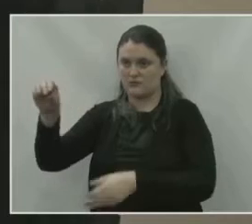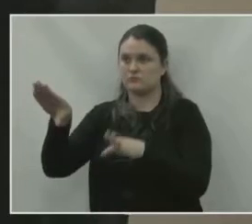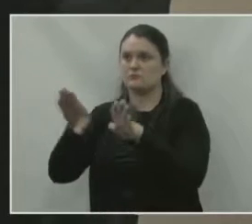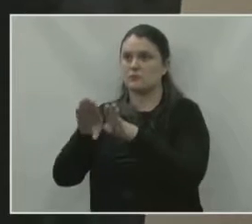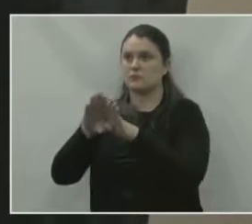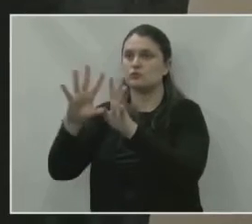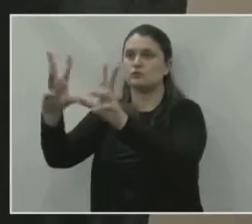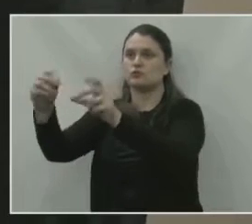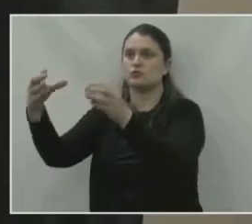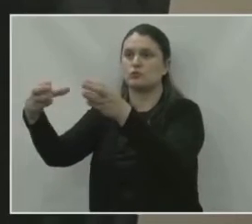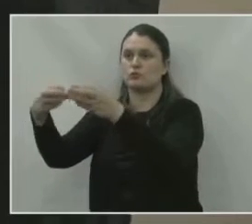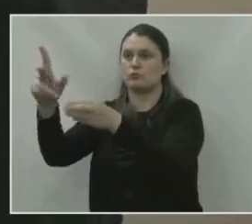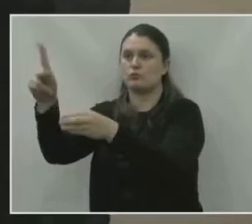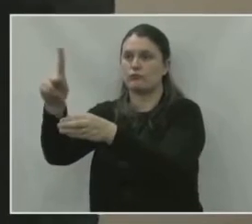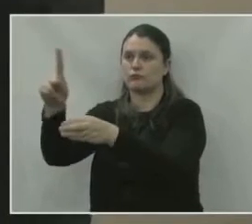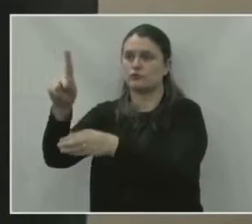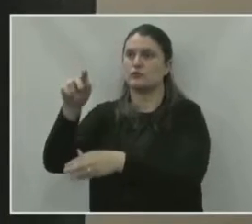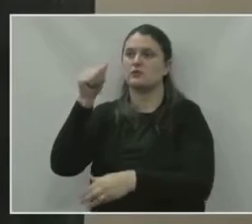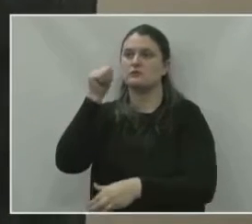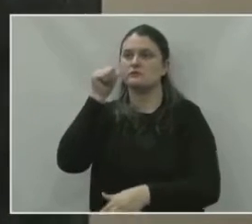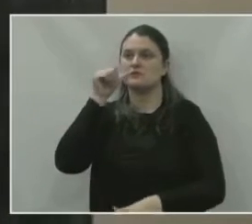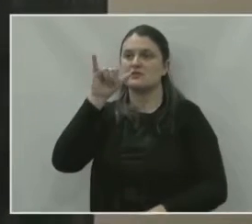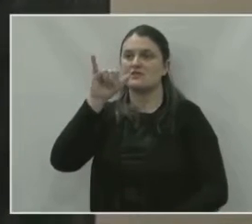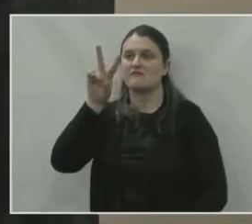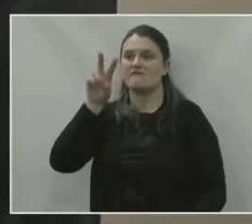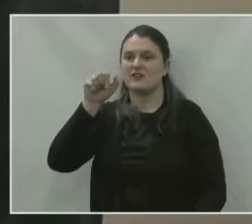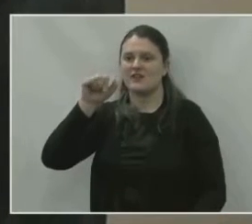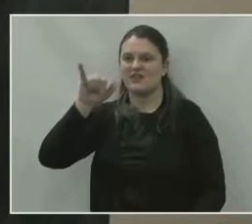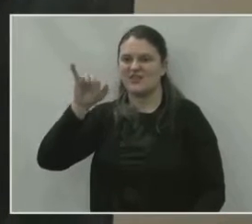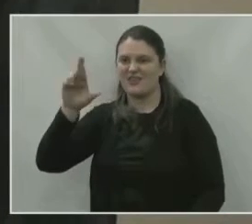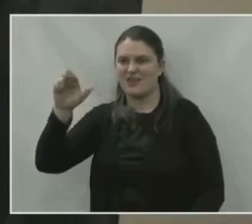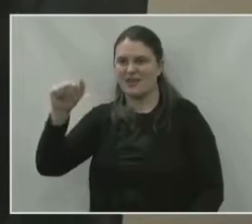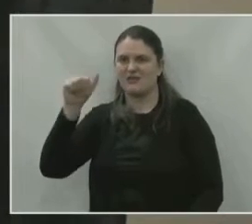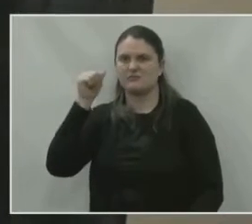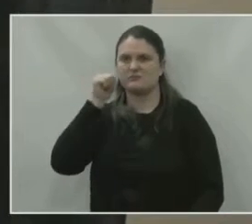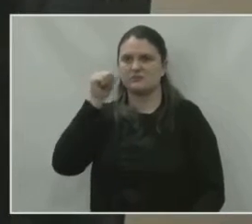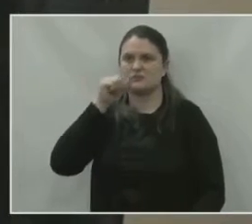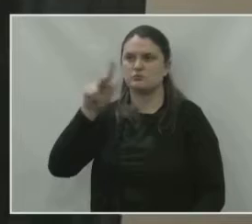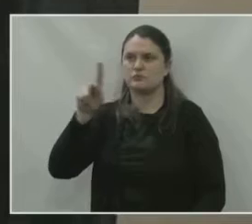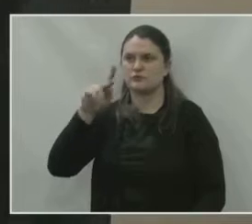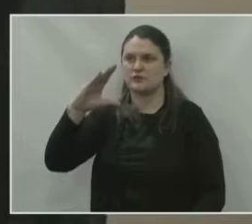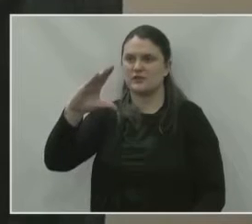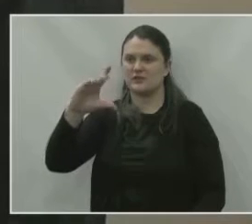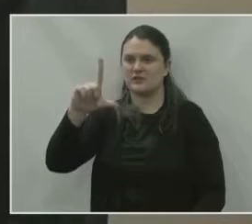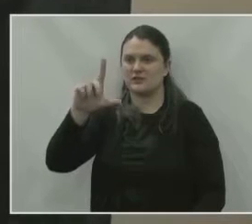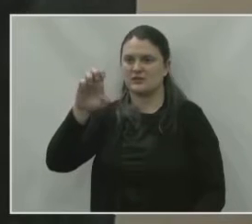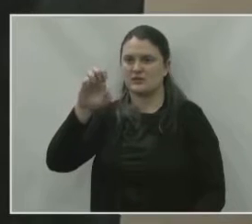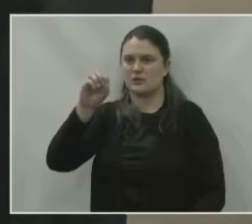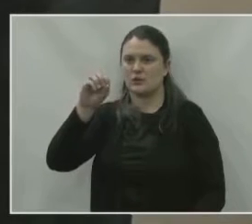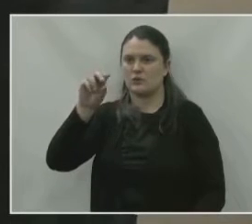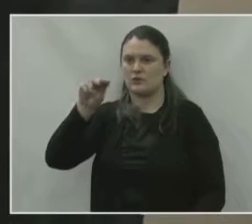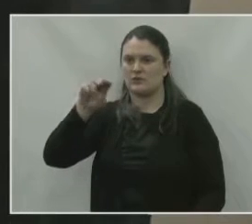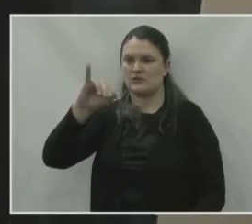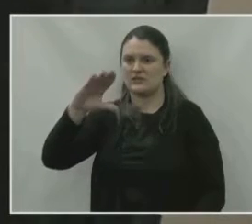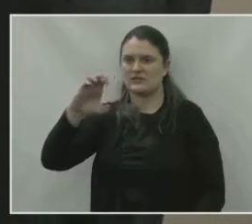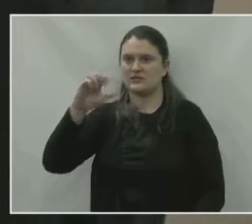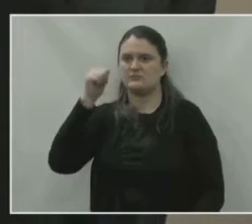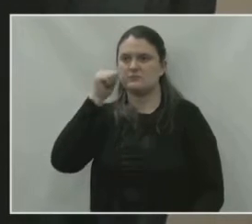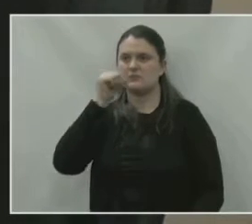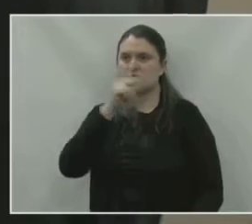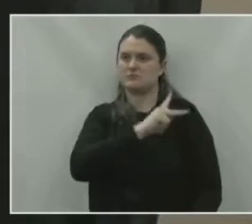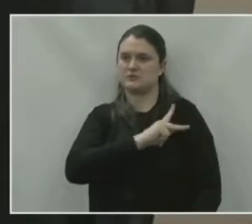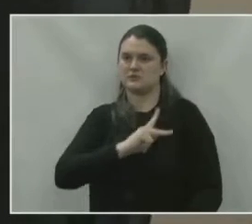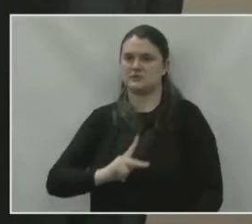além de outros, Ivanira Obertz, Cleonice não está aqui, mas já esteve aqui também, Ivanira, presidente da